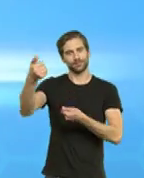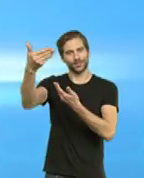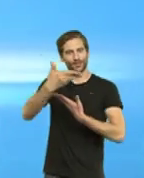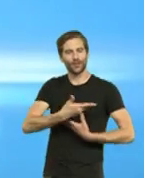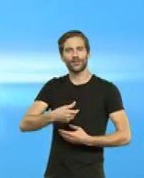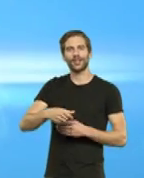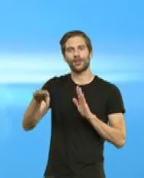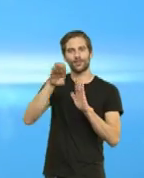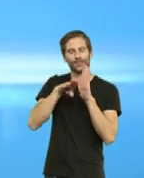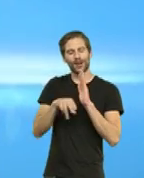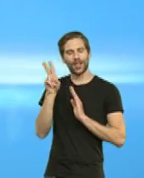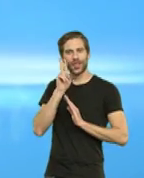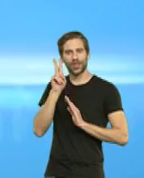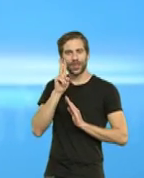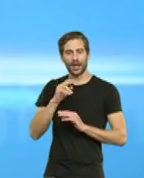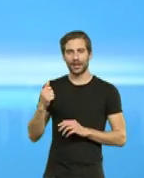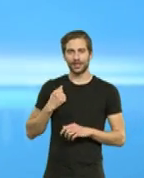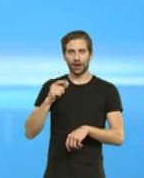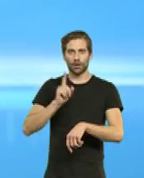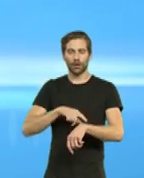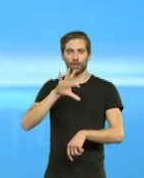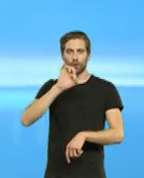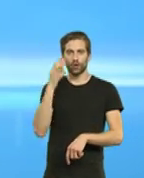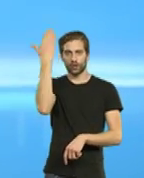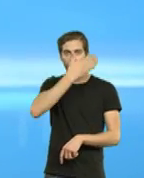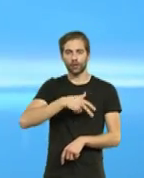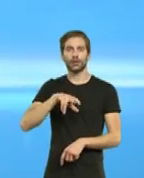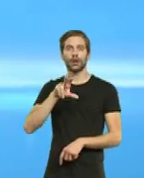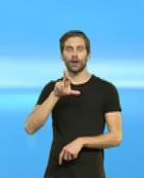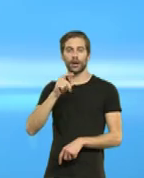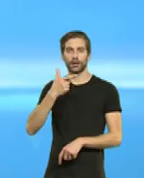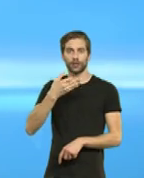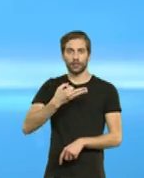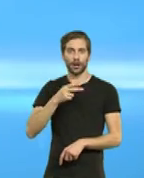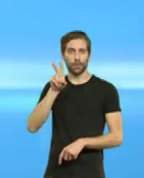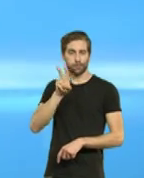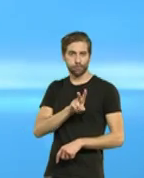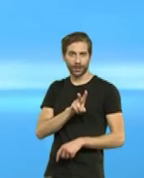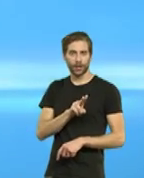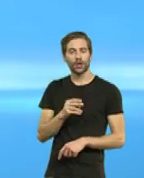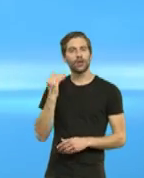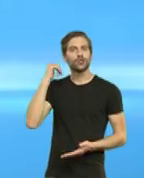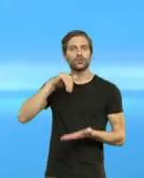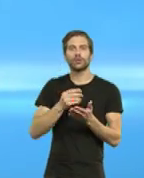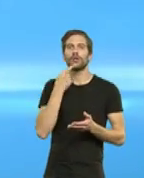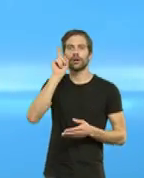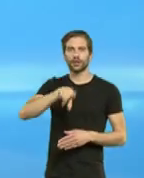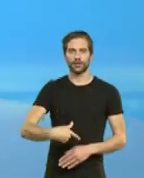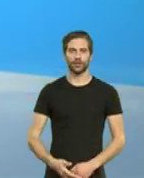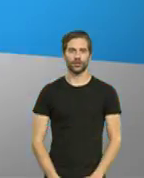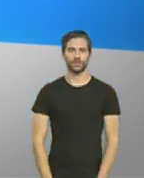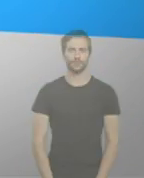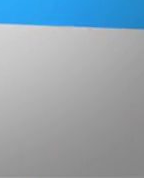Estão convidados a acompanhar esta edição, sábado às 20h na RTP2, com repetição na noite de segunda-feira.